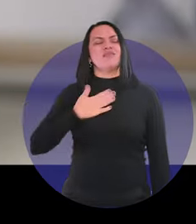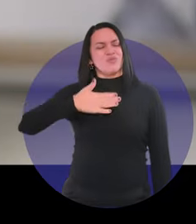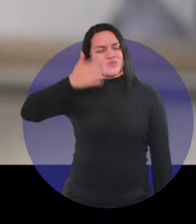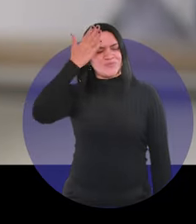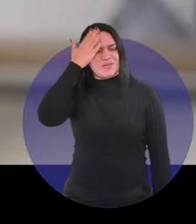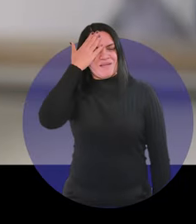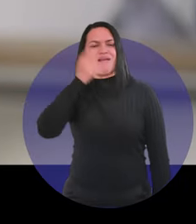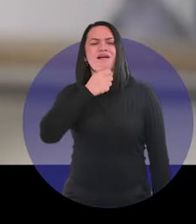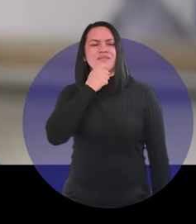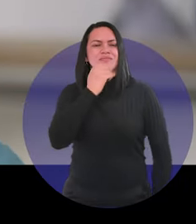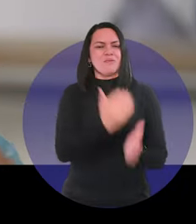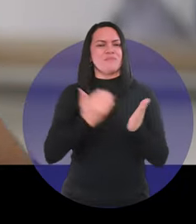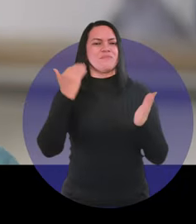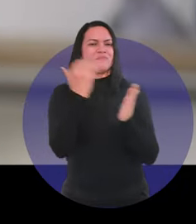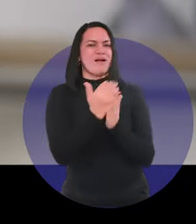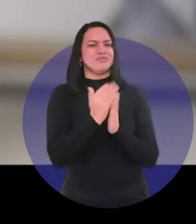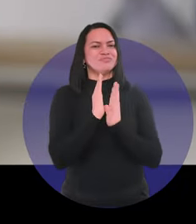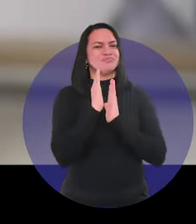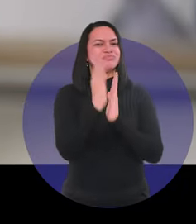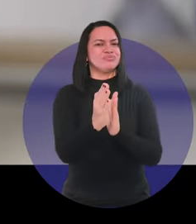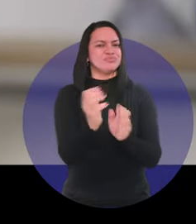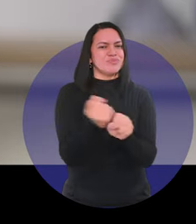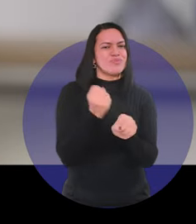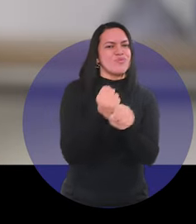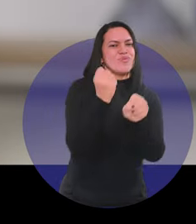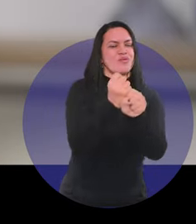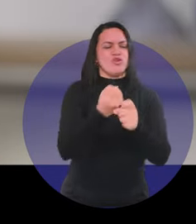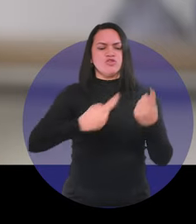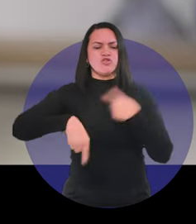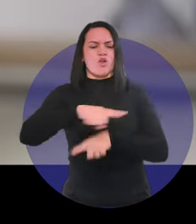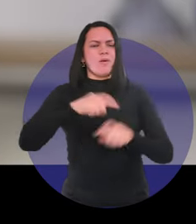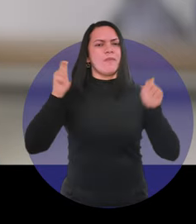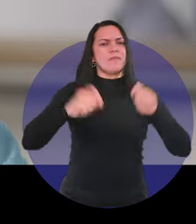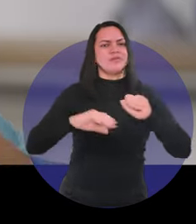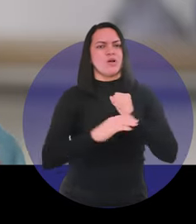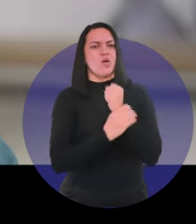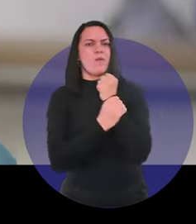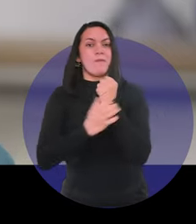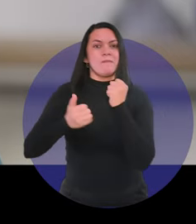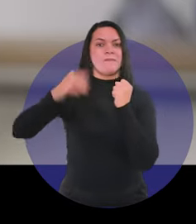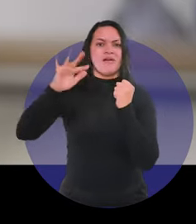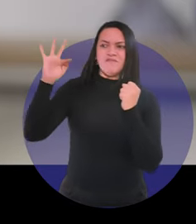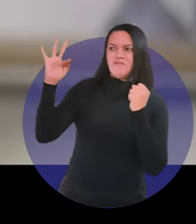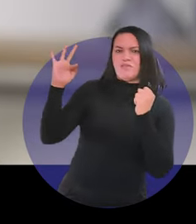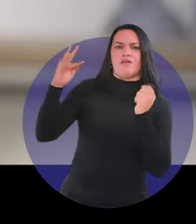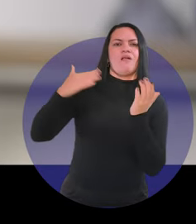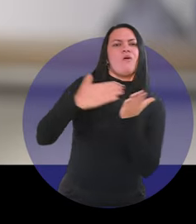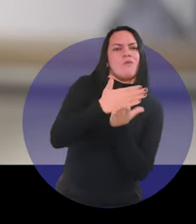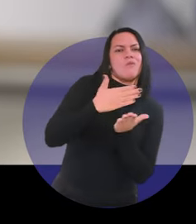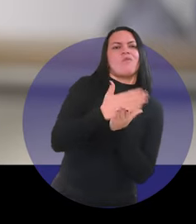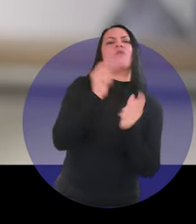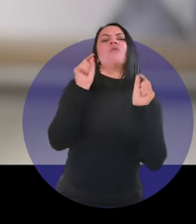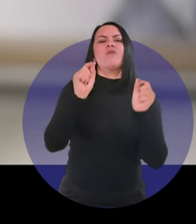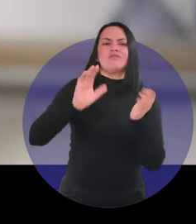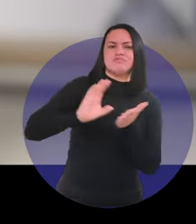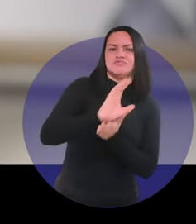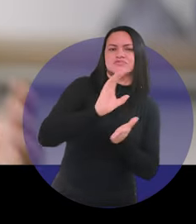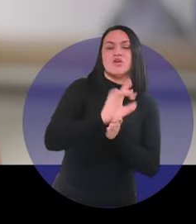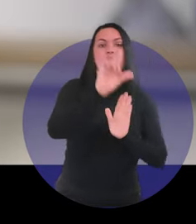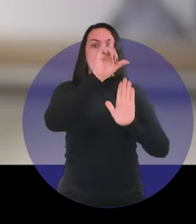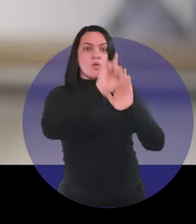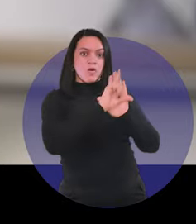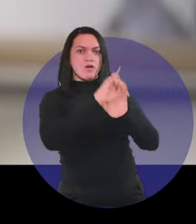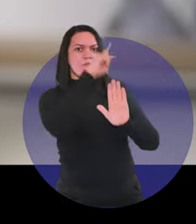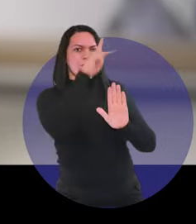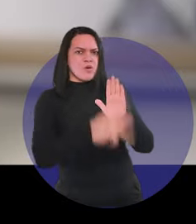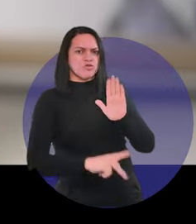Mas sei que ainda temos muita estrada pela frente. Precisamos garantir mais investimentos federais. projetos